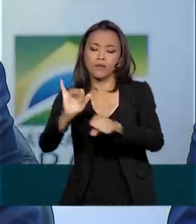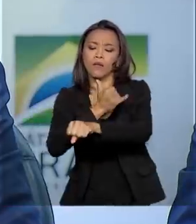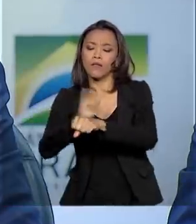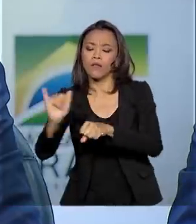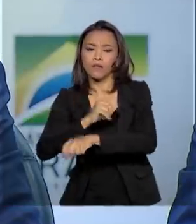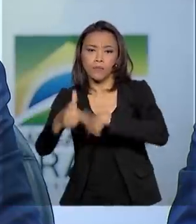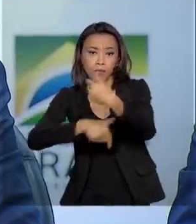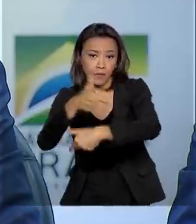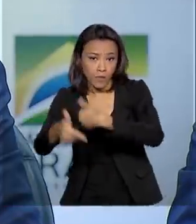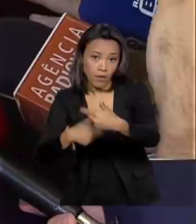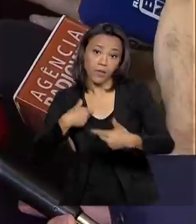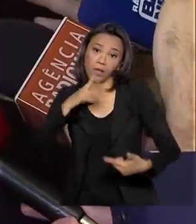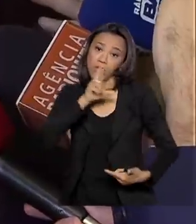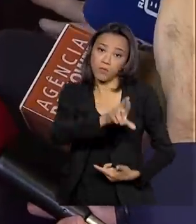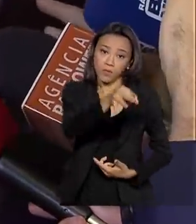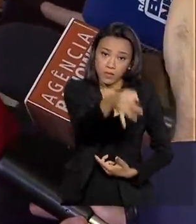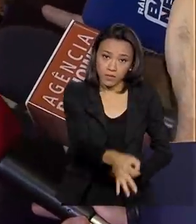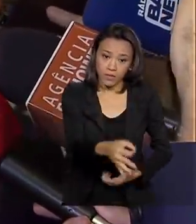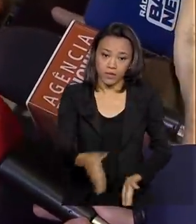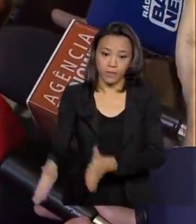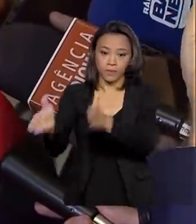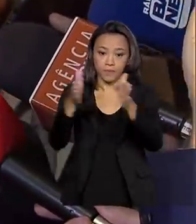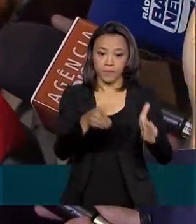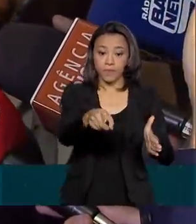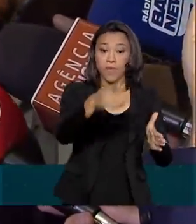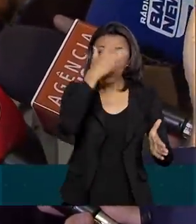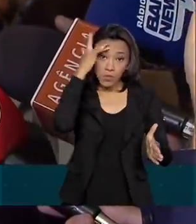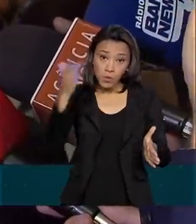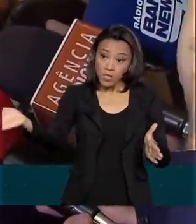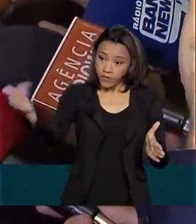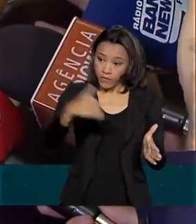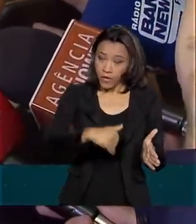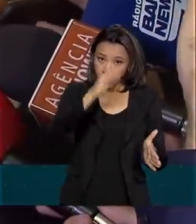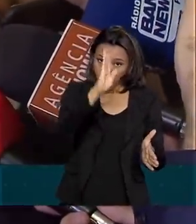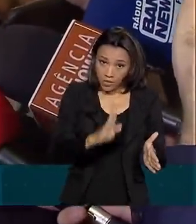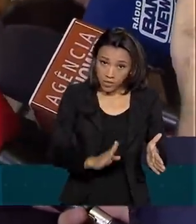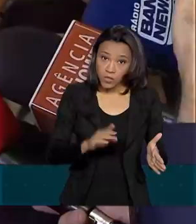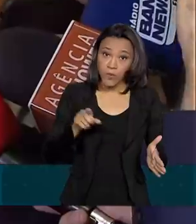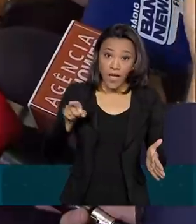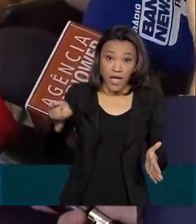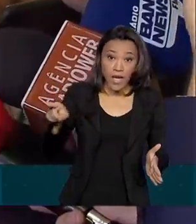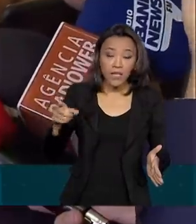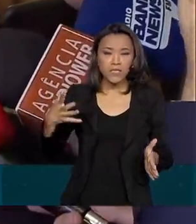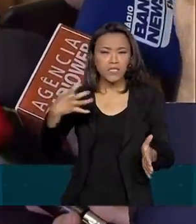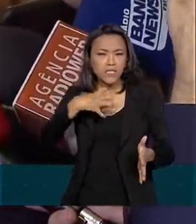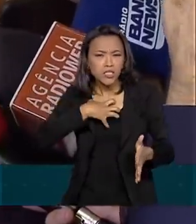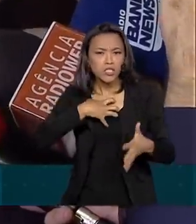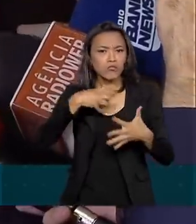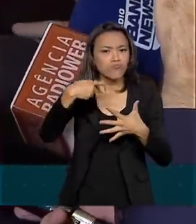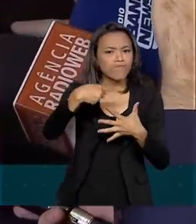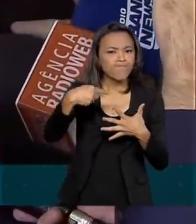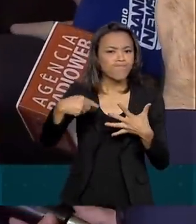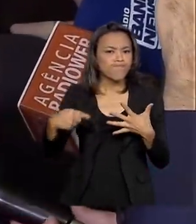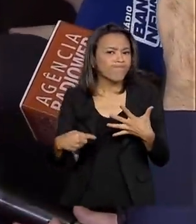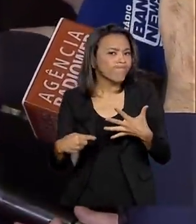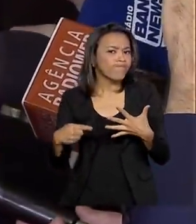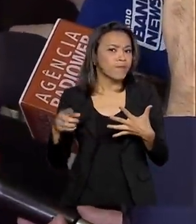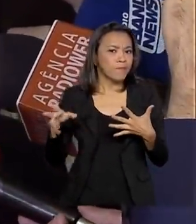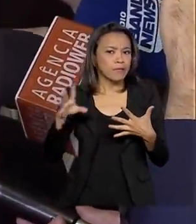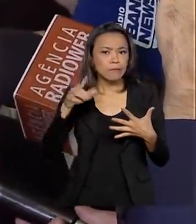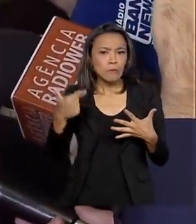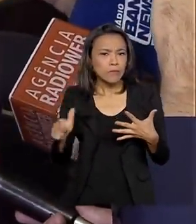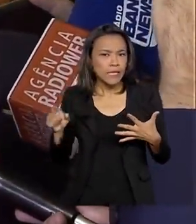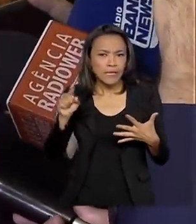para fazer a resposta adequada. As pessoas que virão para o Brasil são pessoas assintomáticas. E para não haver nenhum